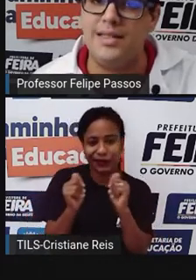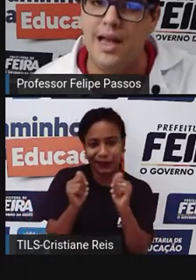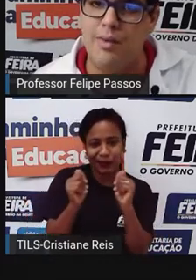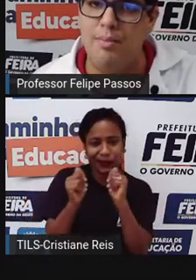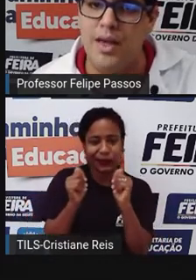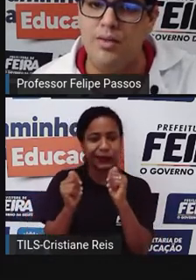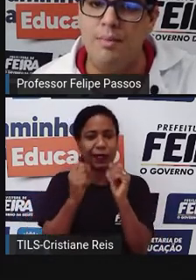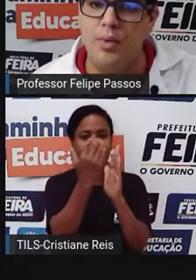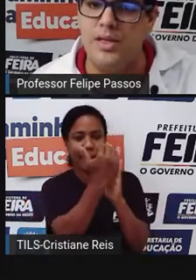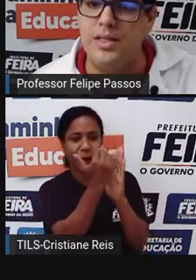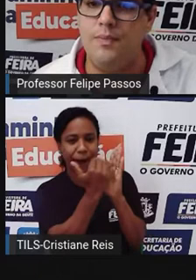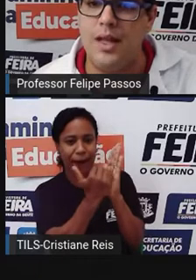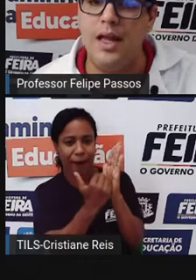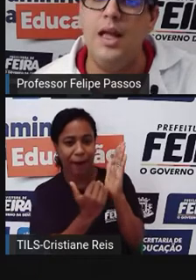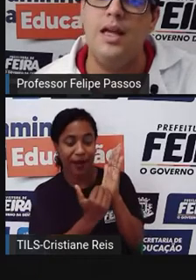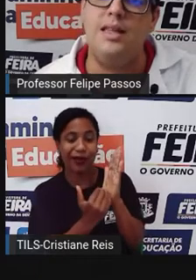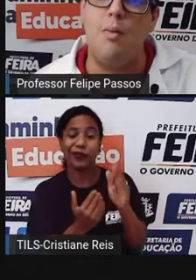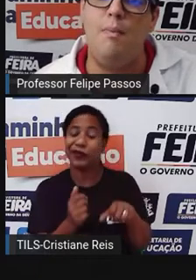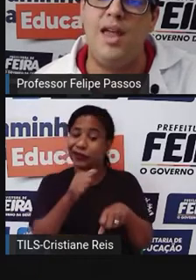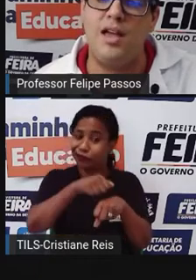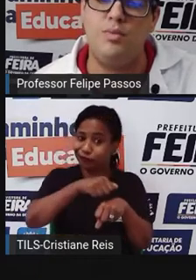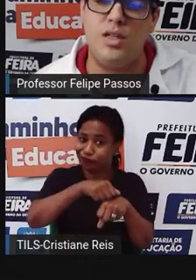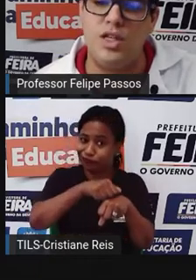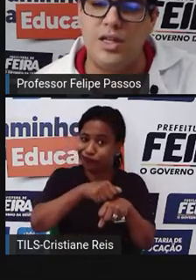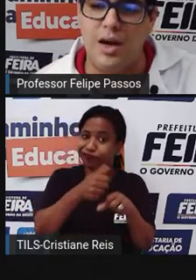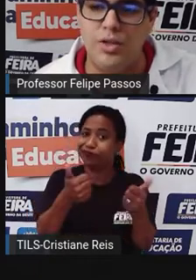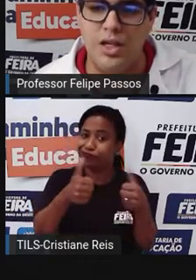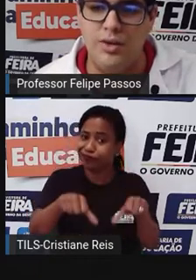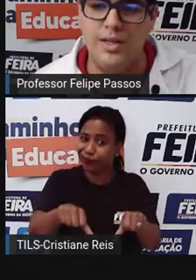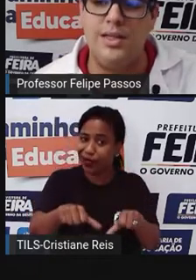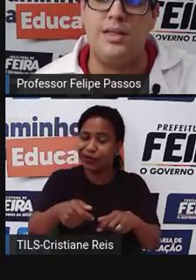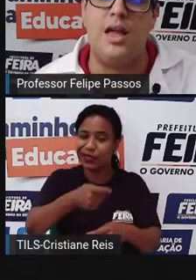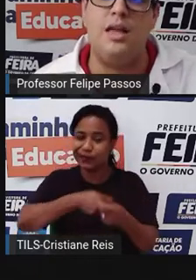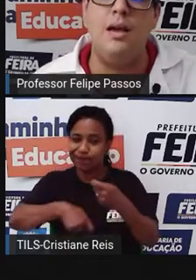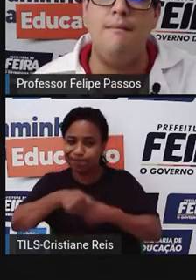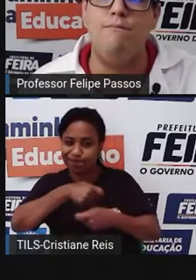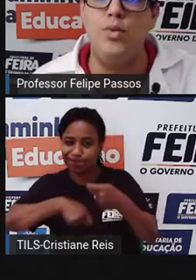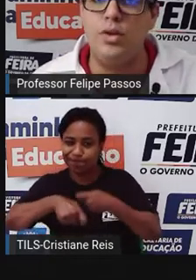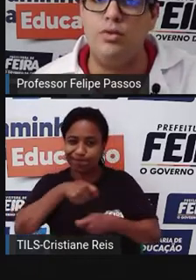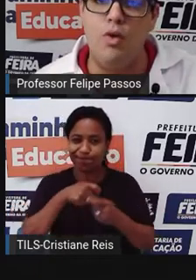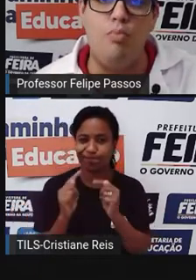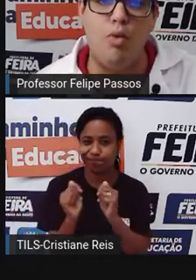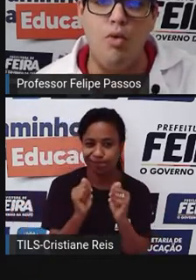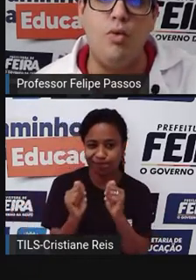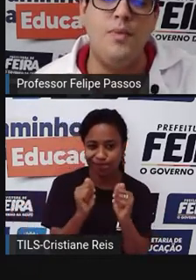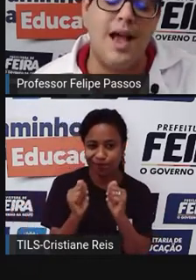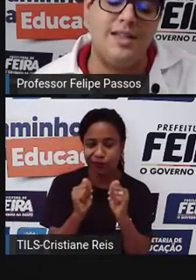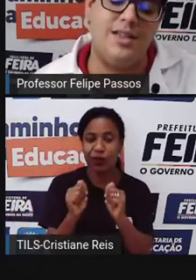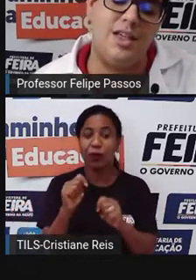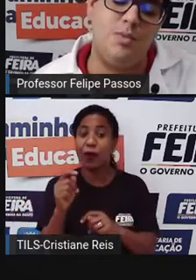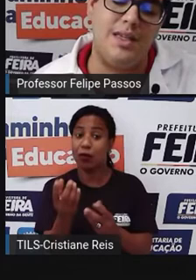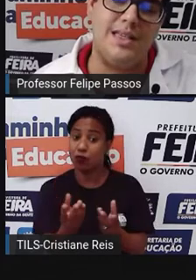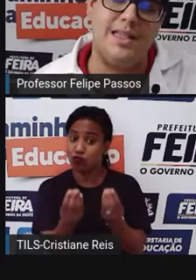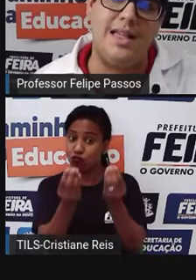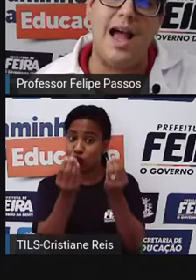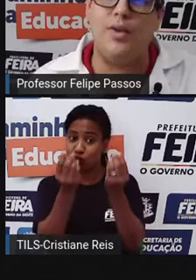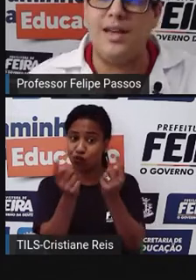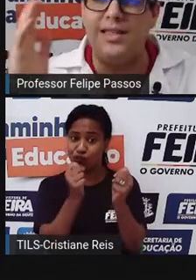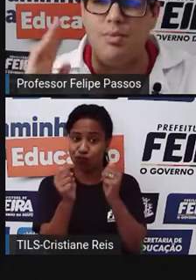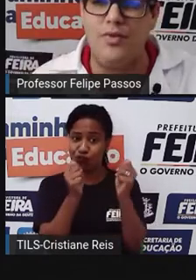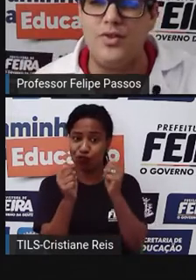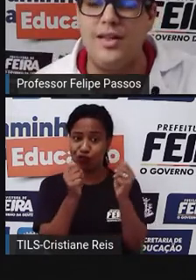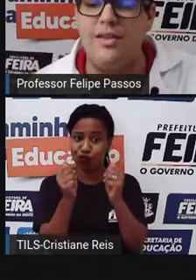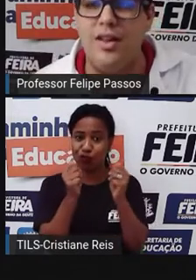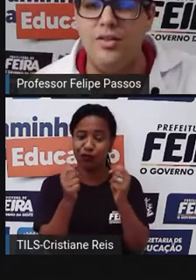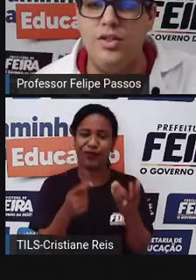e passar um aperto depois, né? Então, bem administrar o dinheiro que se tem, muito ou pouco. Às vezes a gente pensa assim, né? O